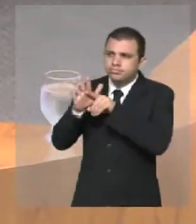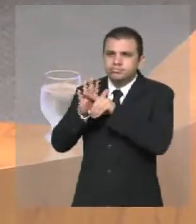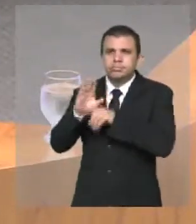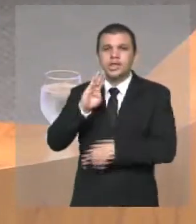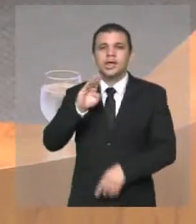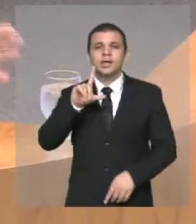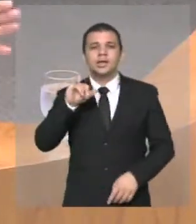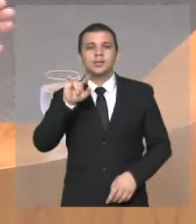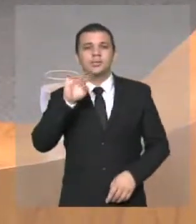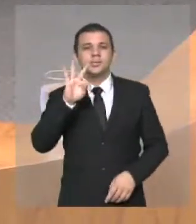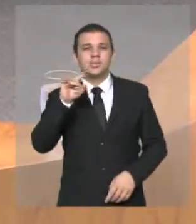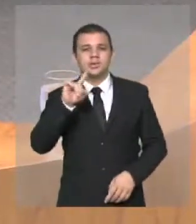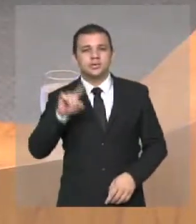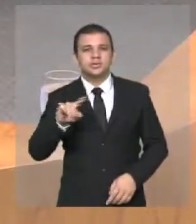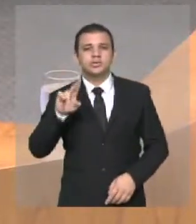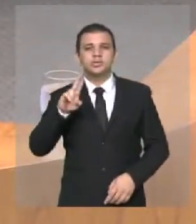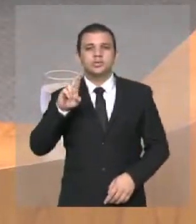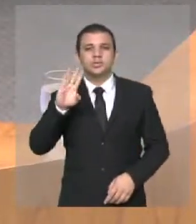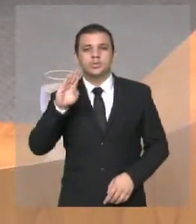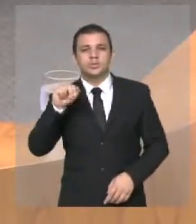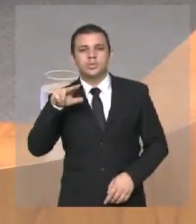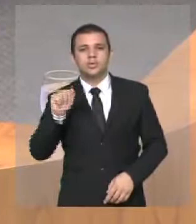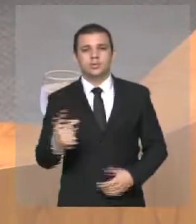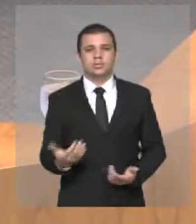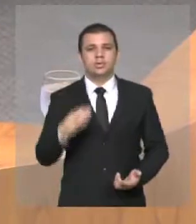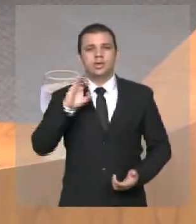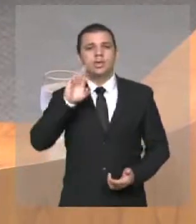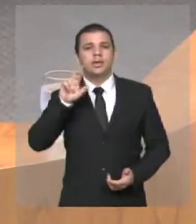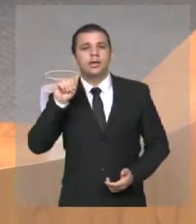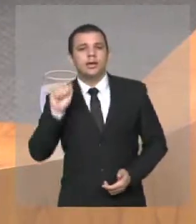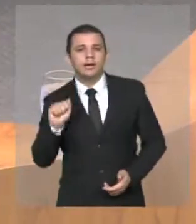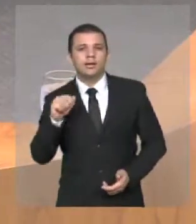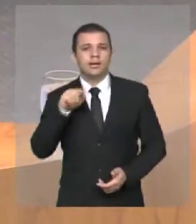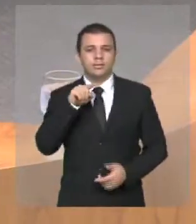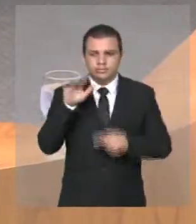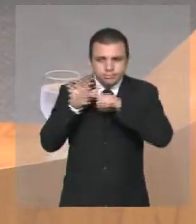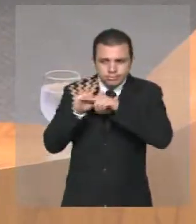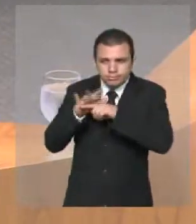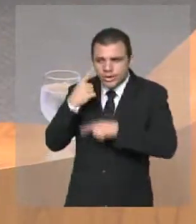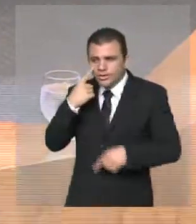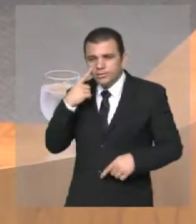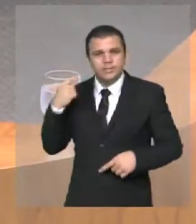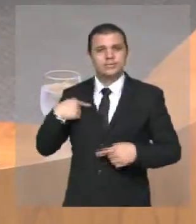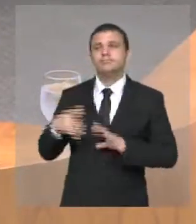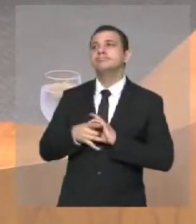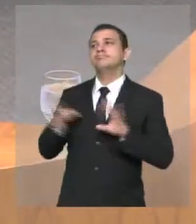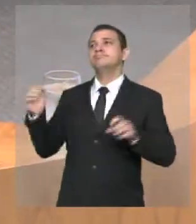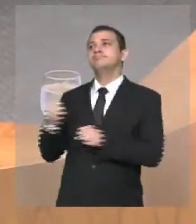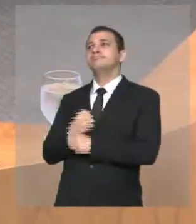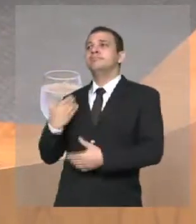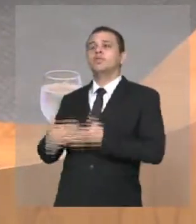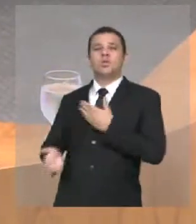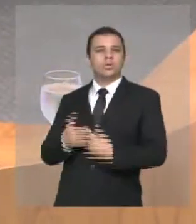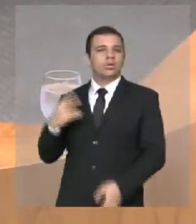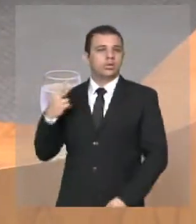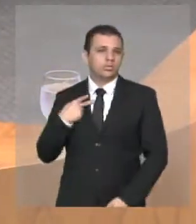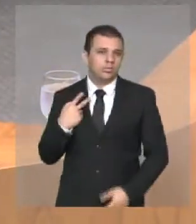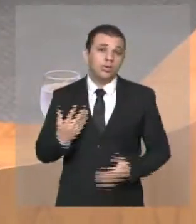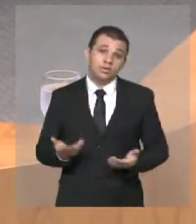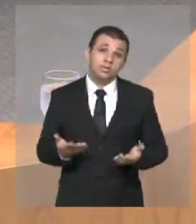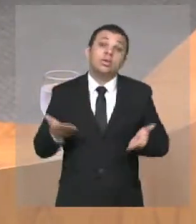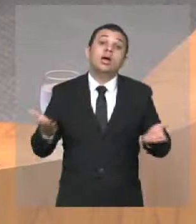você não pode fazer de qualquer jeito. Senhoras e senhores, imaginem dinheiro público, dinheiro público,